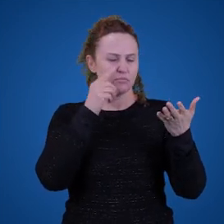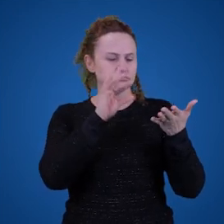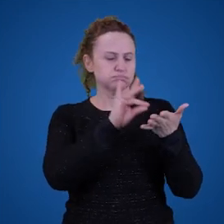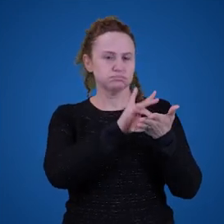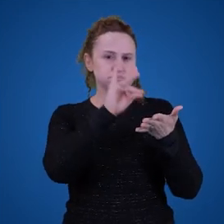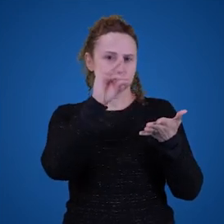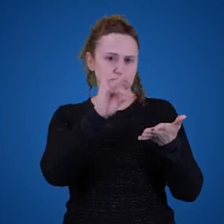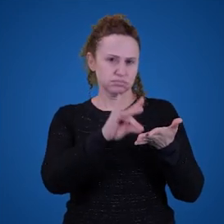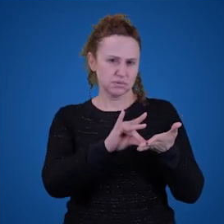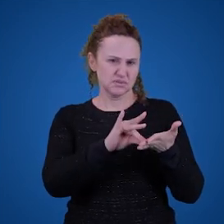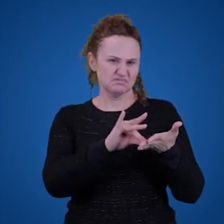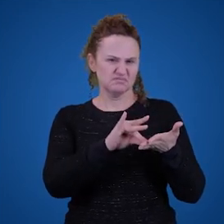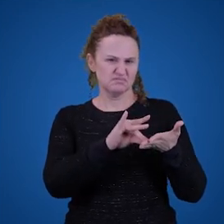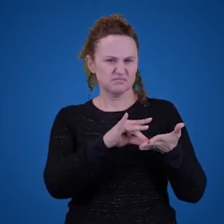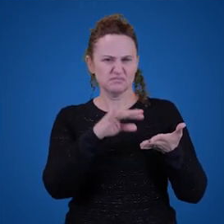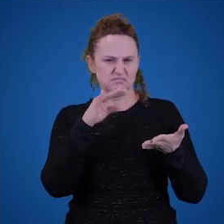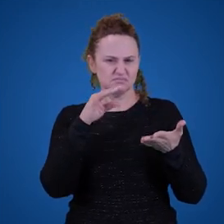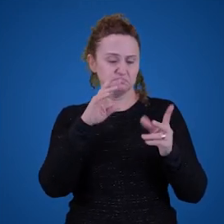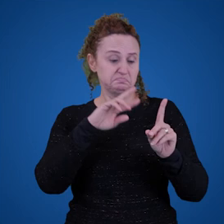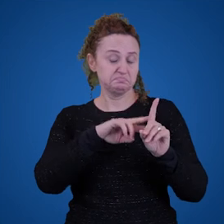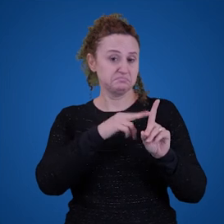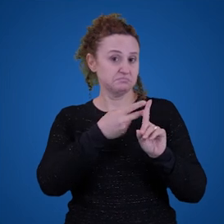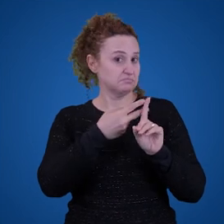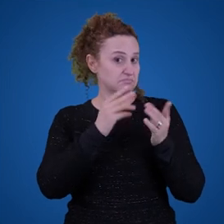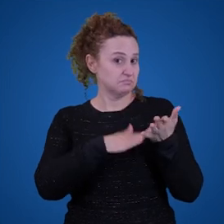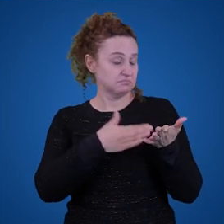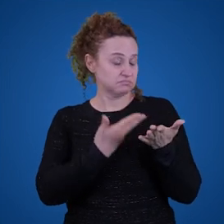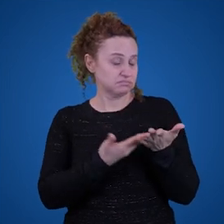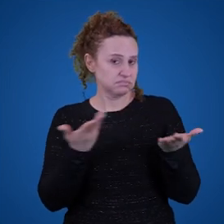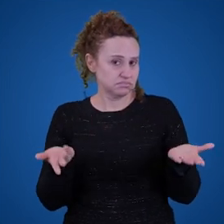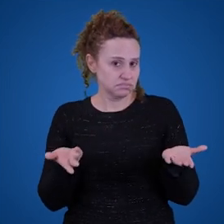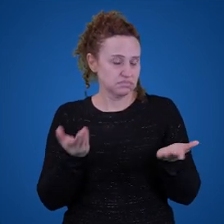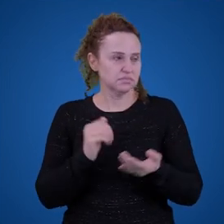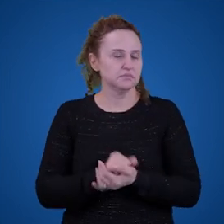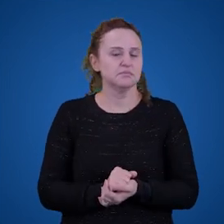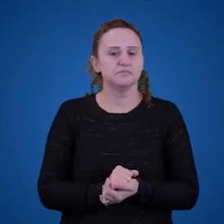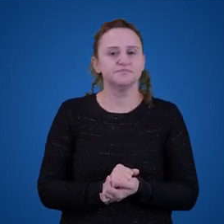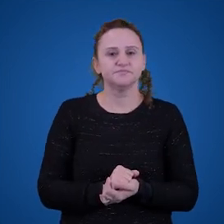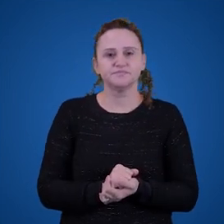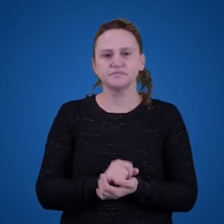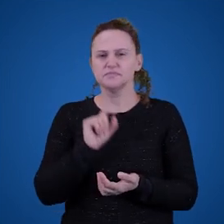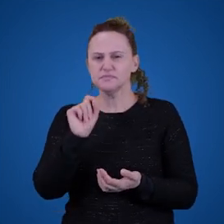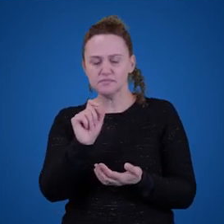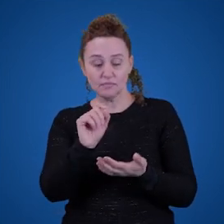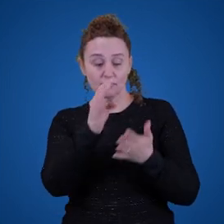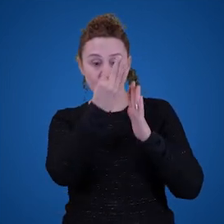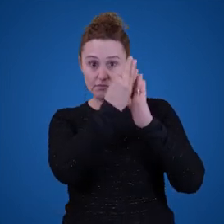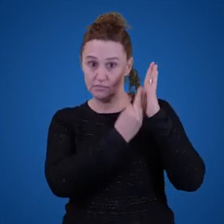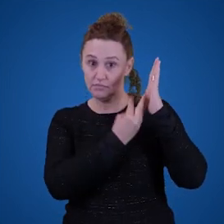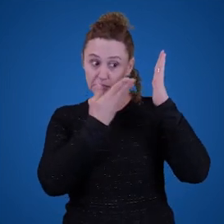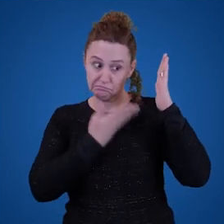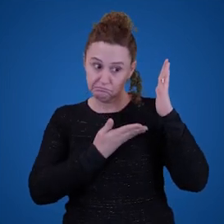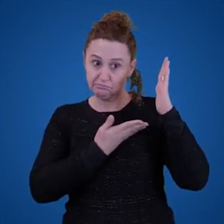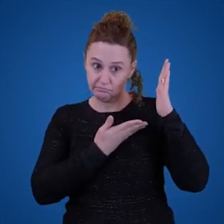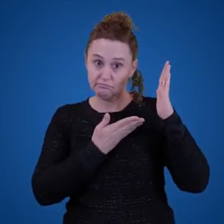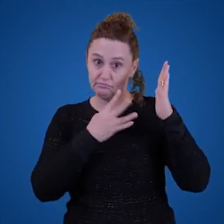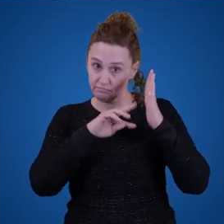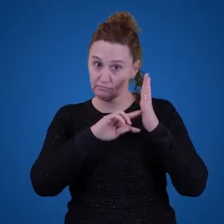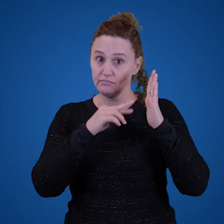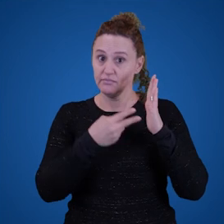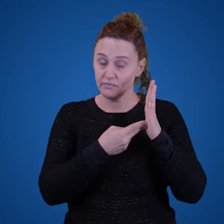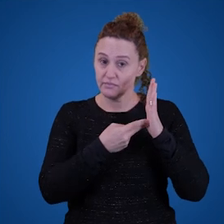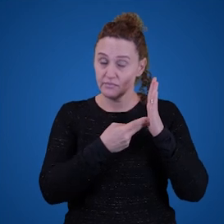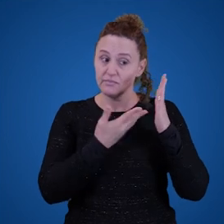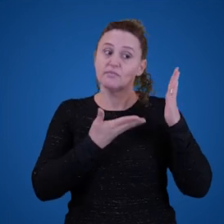duplas, né? Ou, melhor dizendo, aquilo que está no texto é realmente aquilo que significa as expressões. Então,